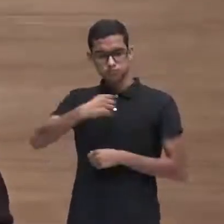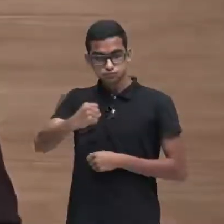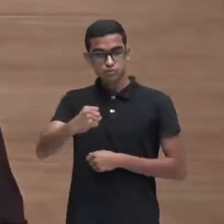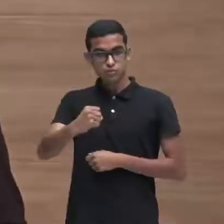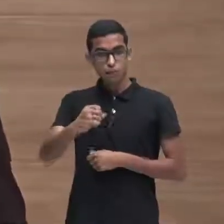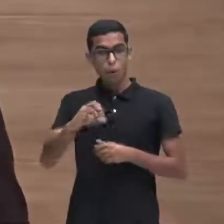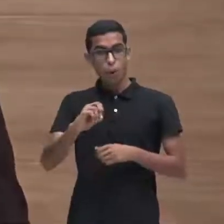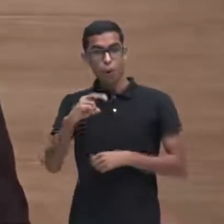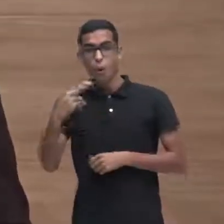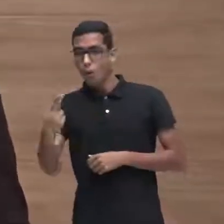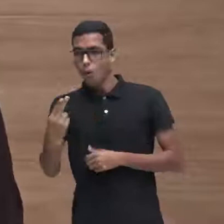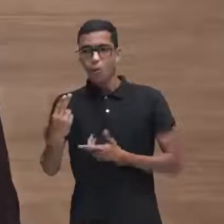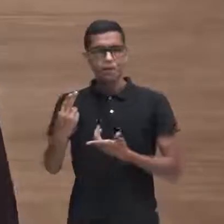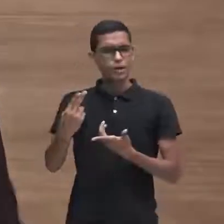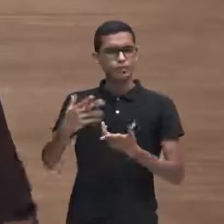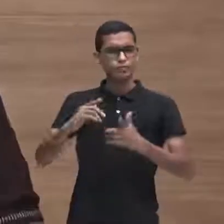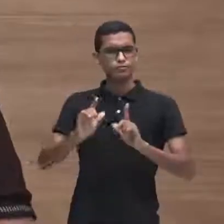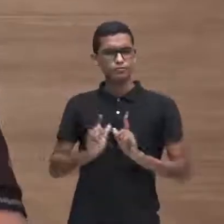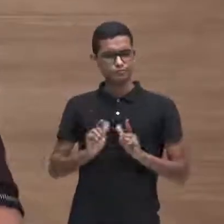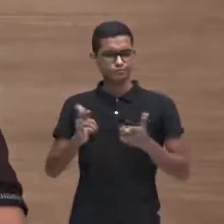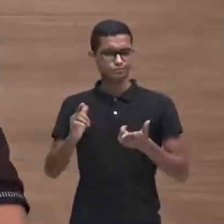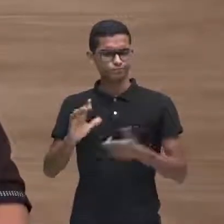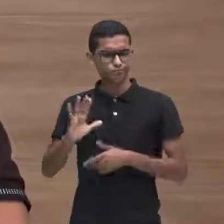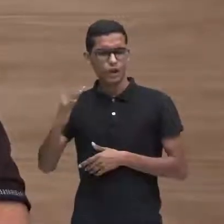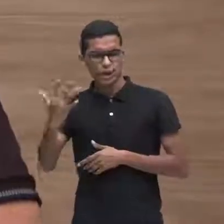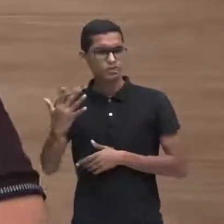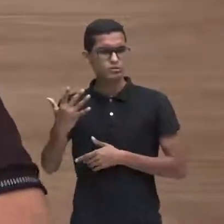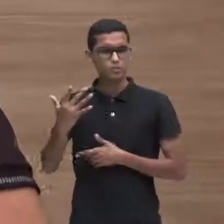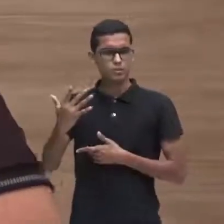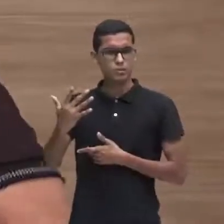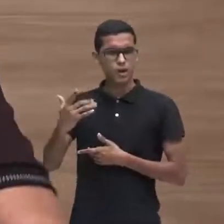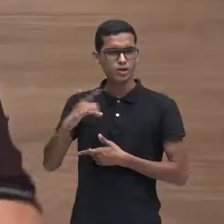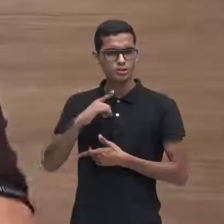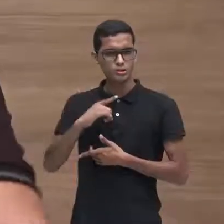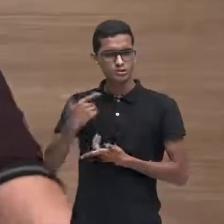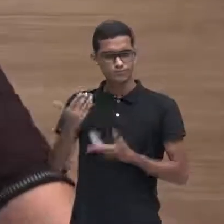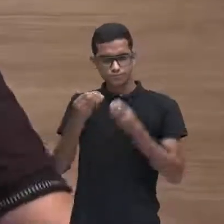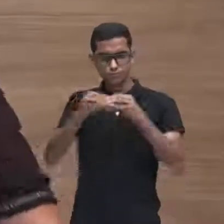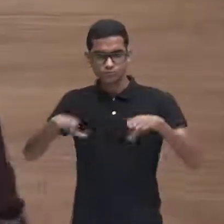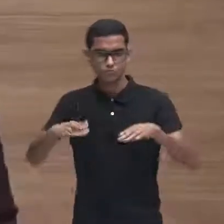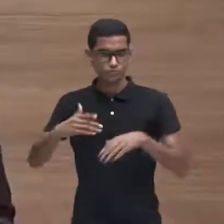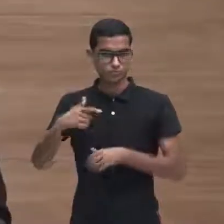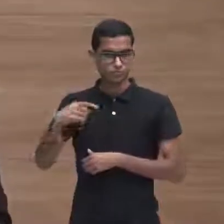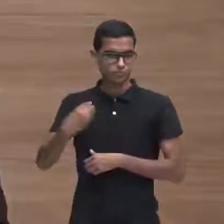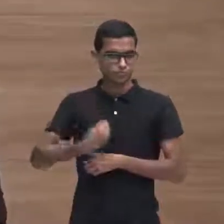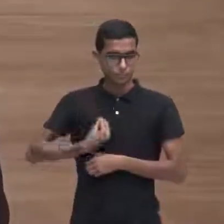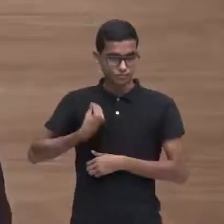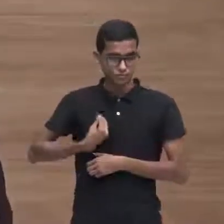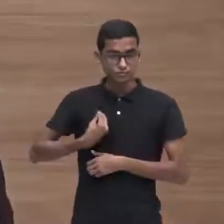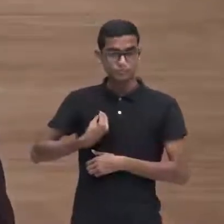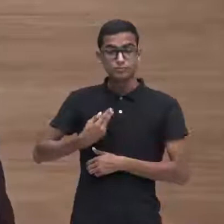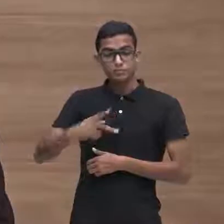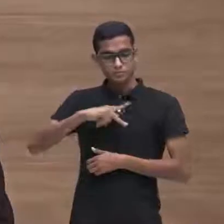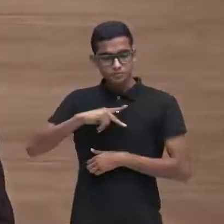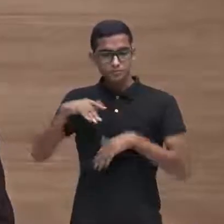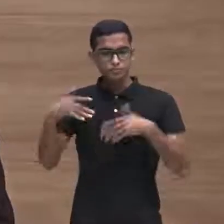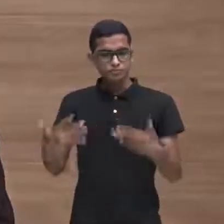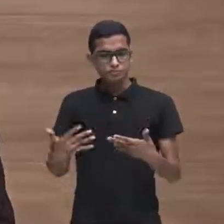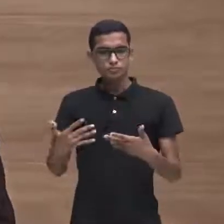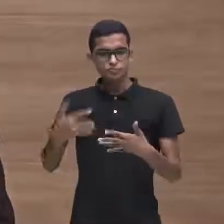respeito à prevenção, nós já vimos aqui que existem N fatores que nós chamamos de risco,